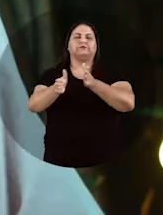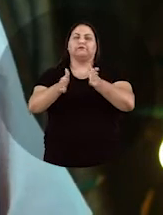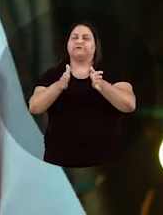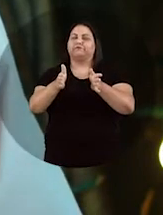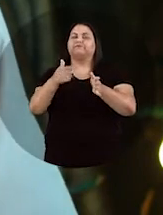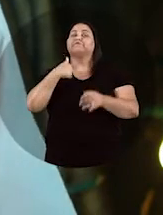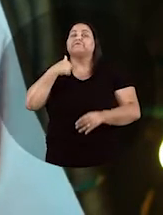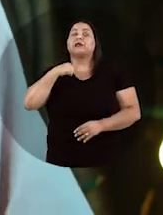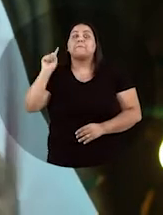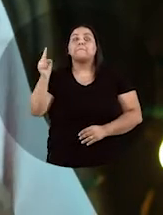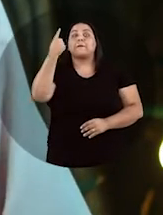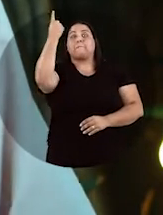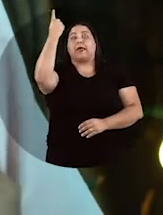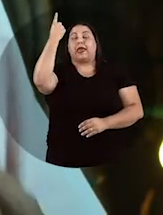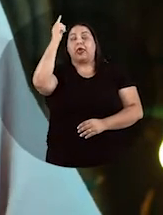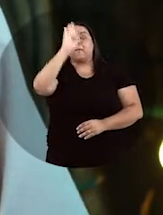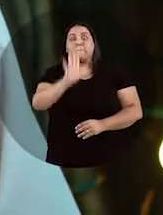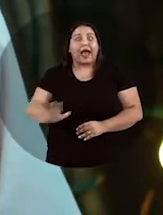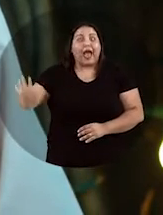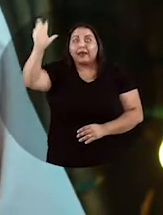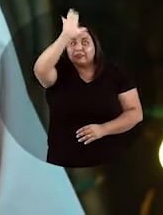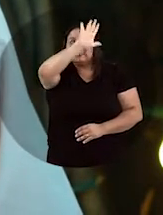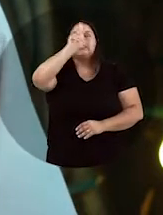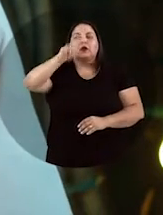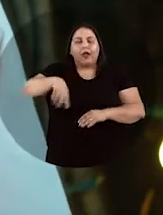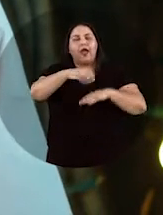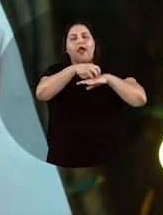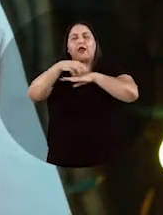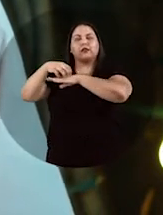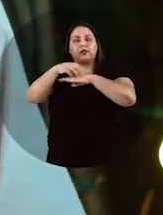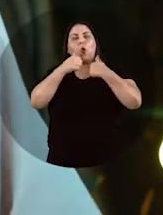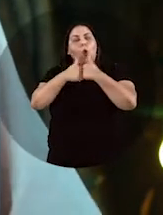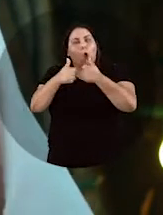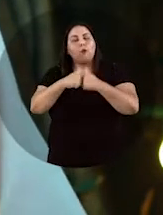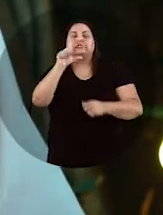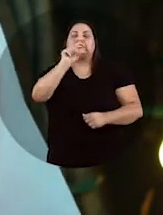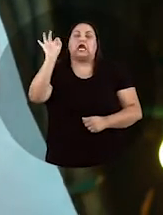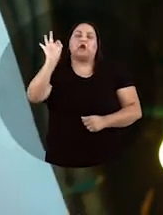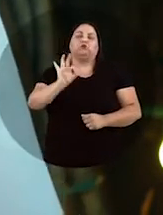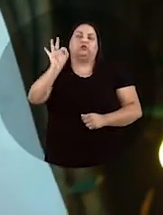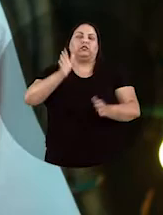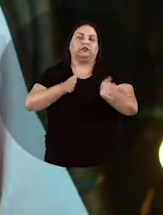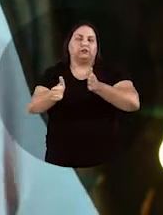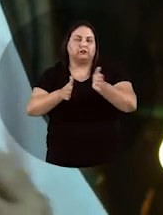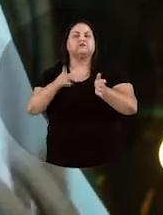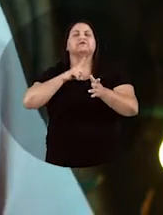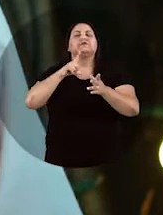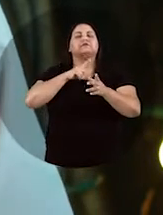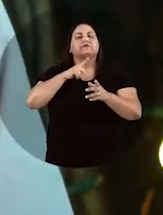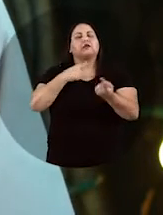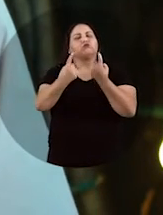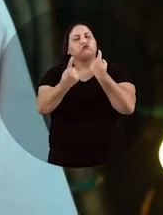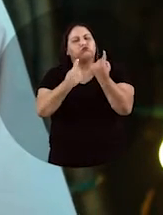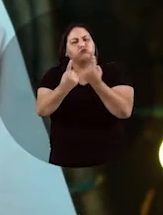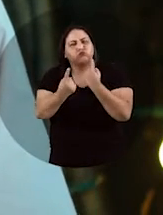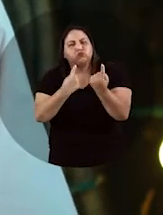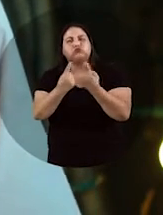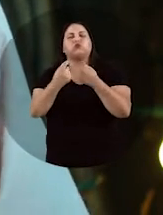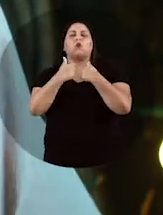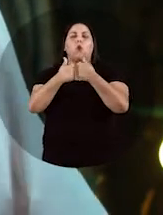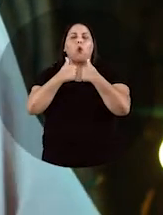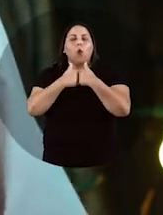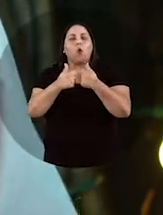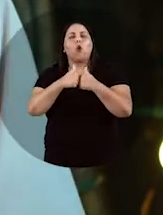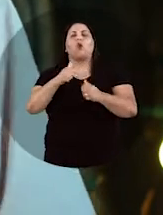mesmo porque nós somos a primeira frota do país implantada em uma cidade 100% acessível. Os corredores da João Naves, a própria